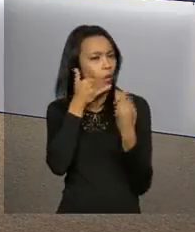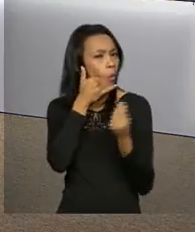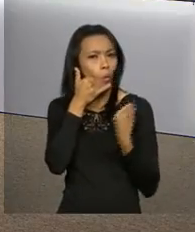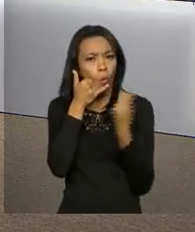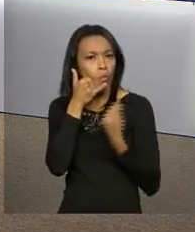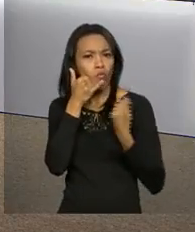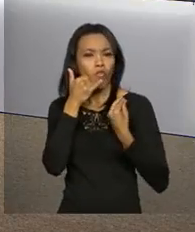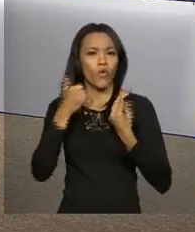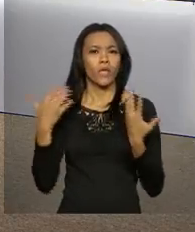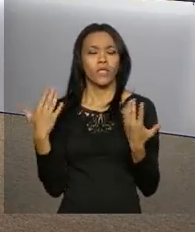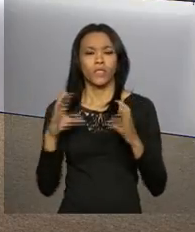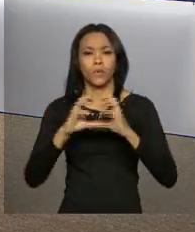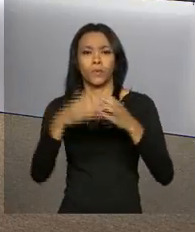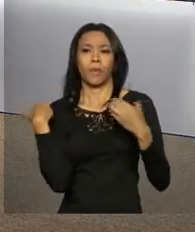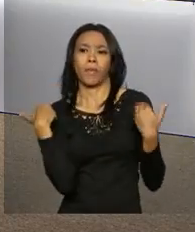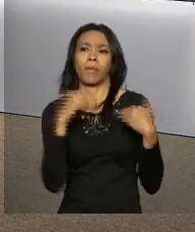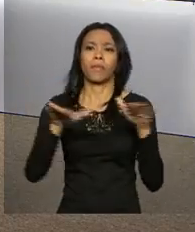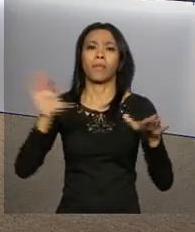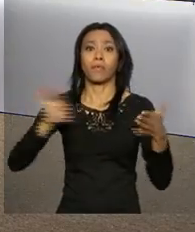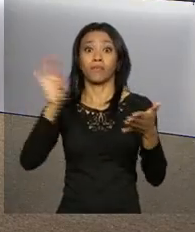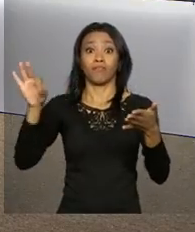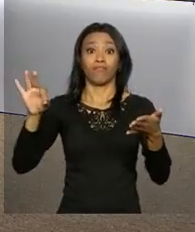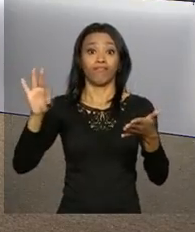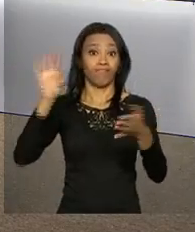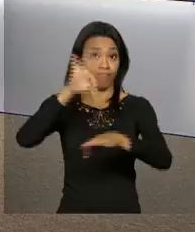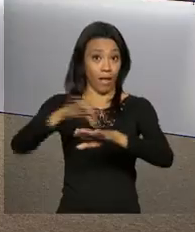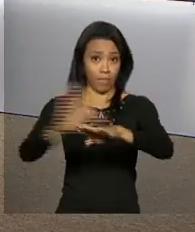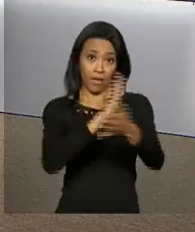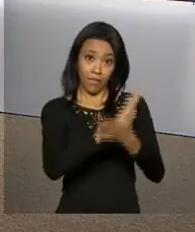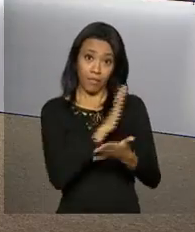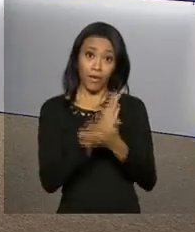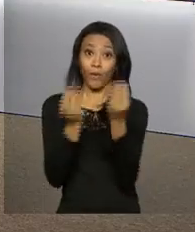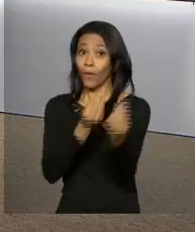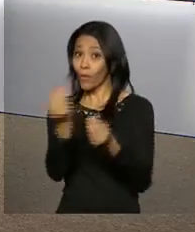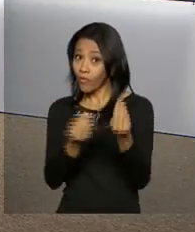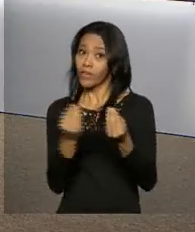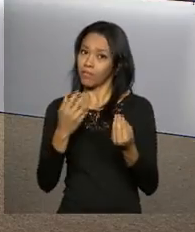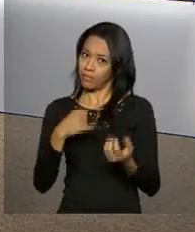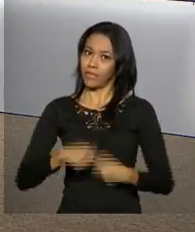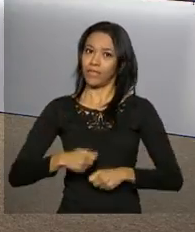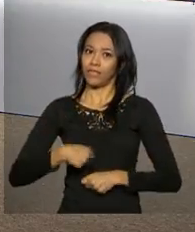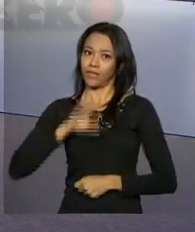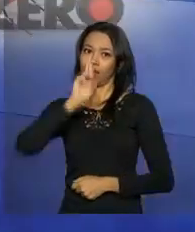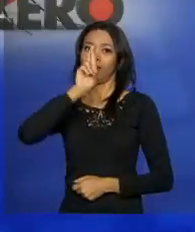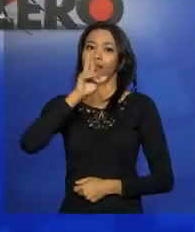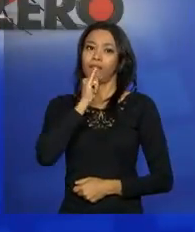hoje. Para o ministro, é preciso dar exemplo para despertar o engajamento de todos.